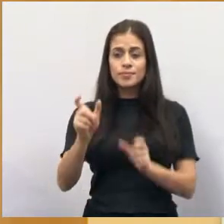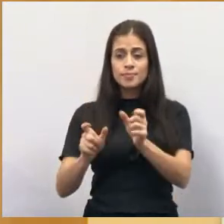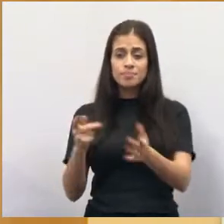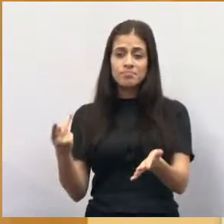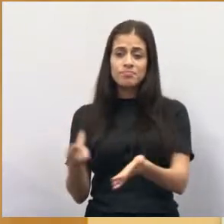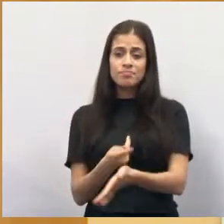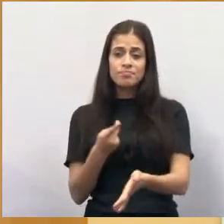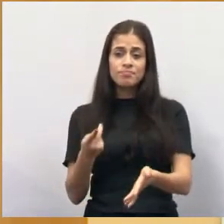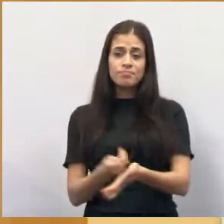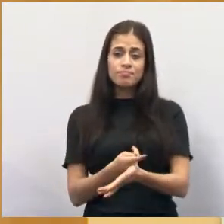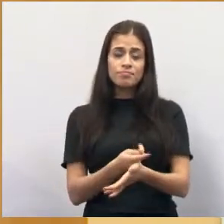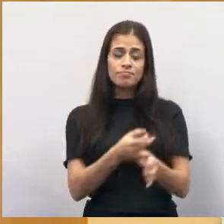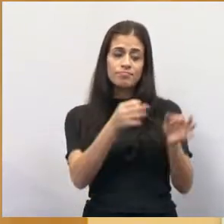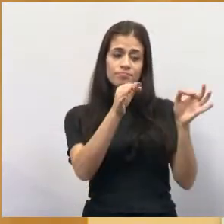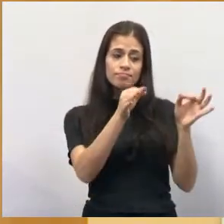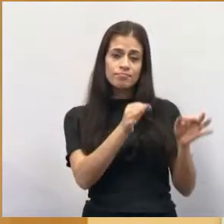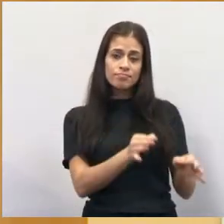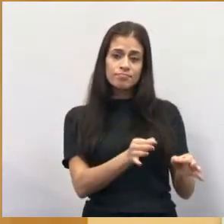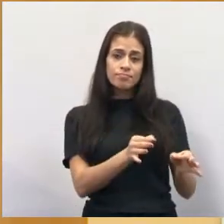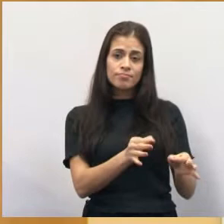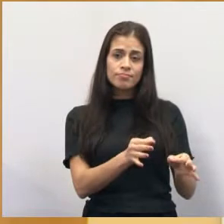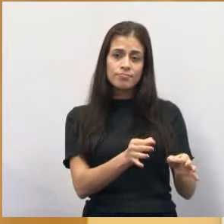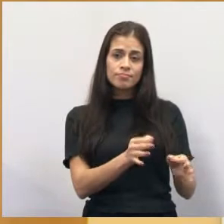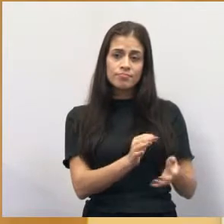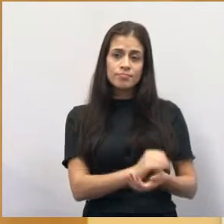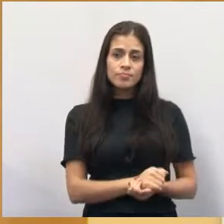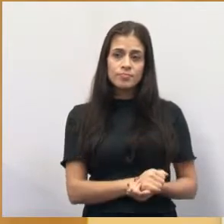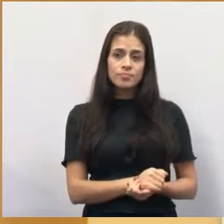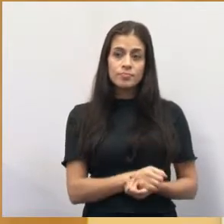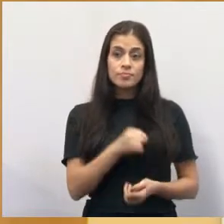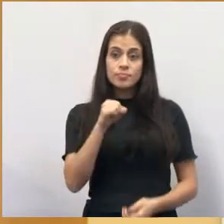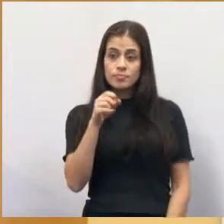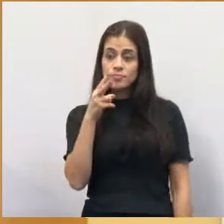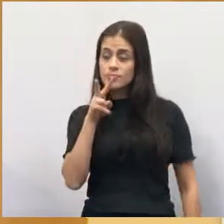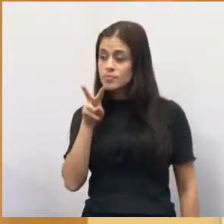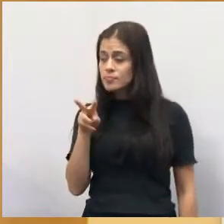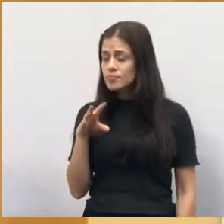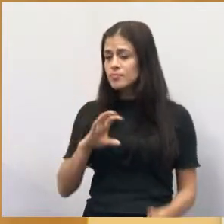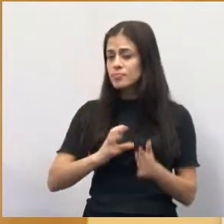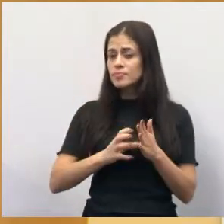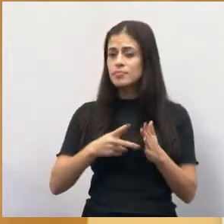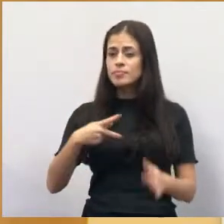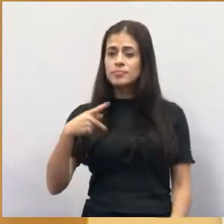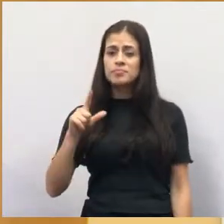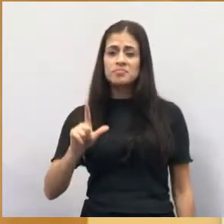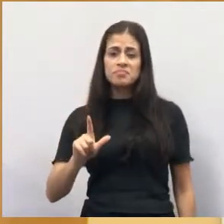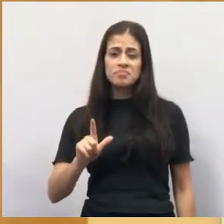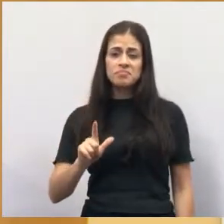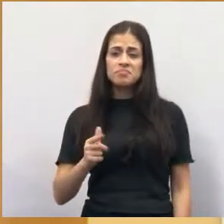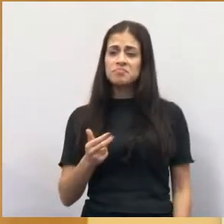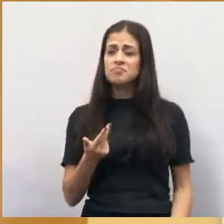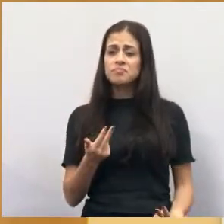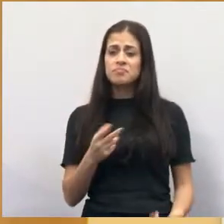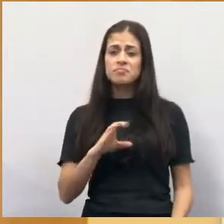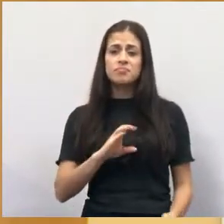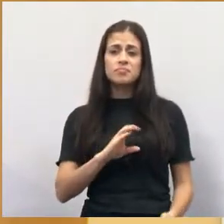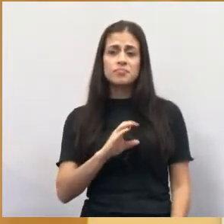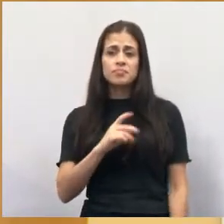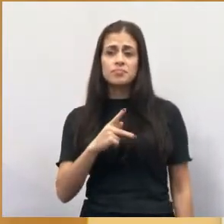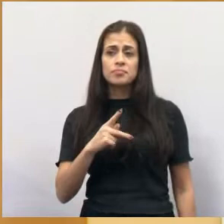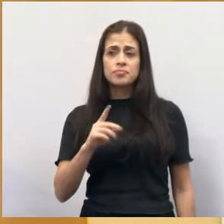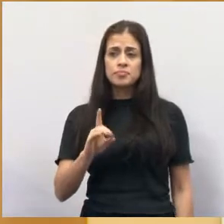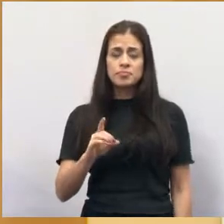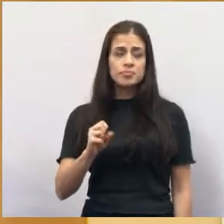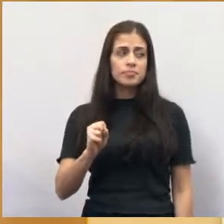têm pessoas que acertaram, não é? Então se você for olhar para o PL, a mesma coisa, para o PSD, a mesma coisa, para o PT, a mesma